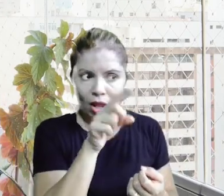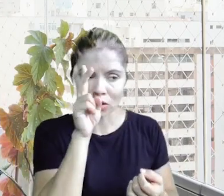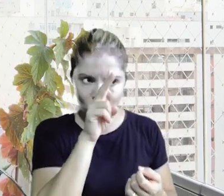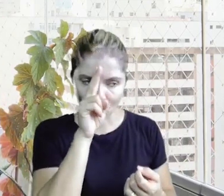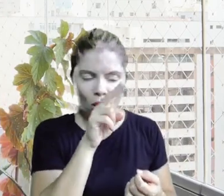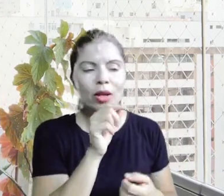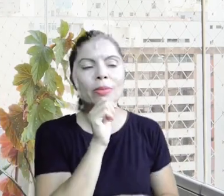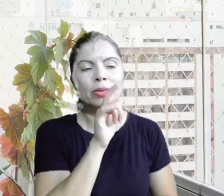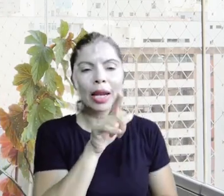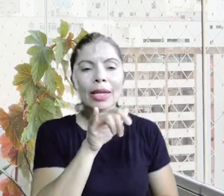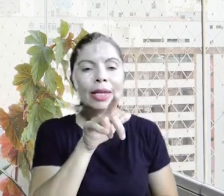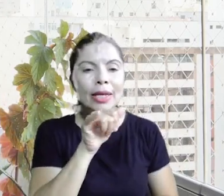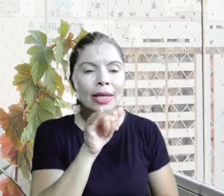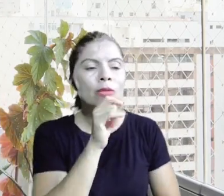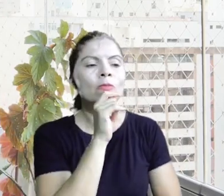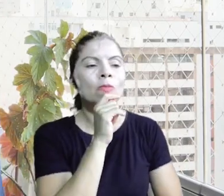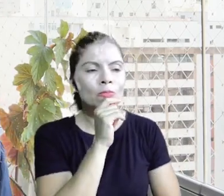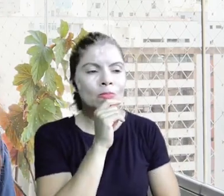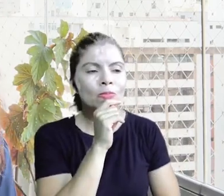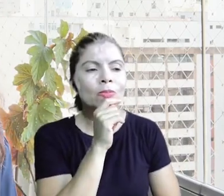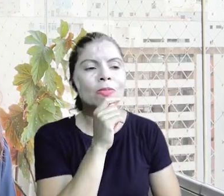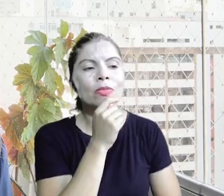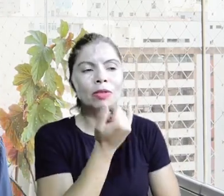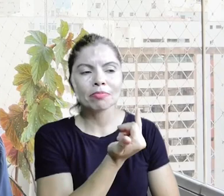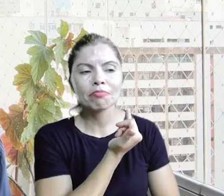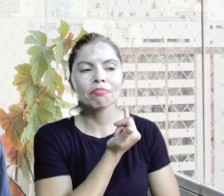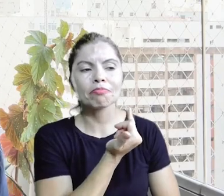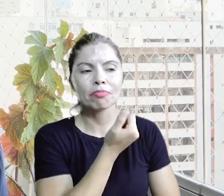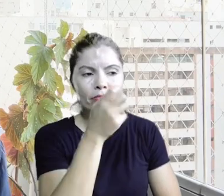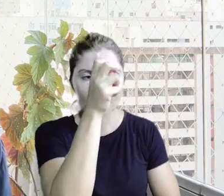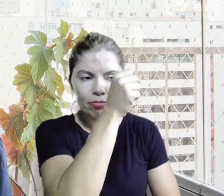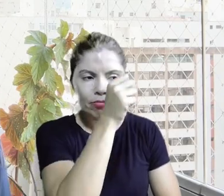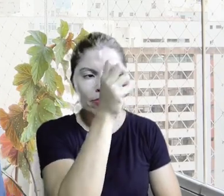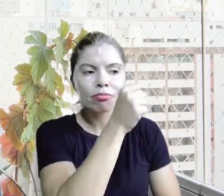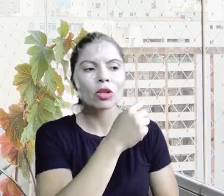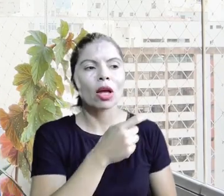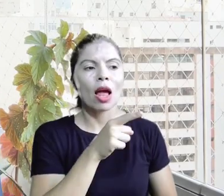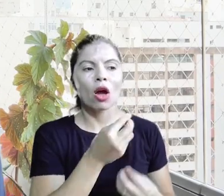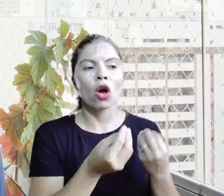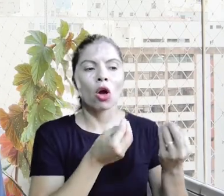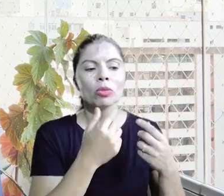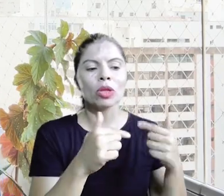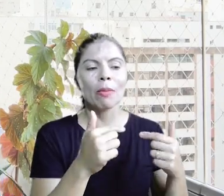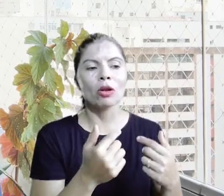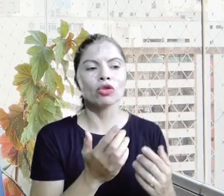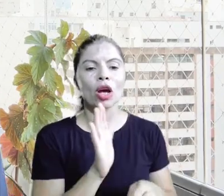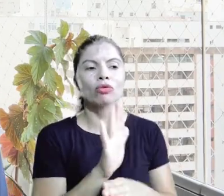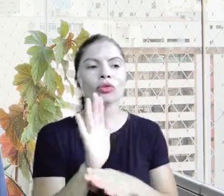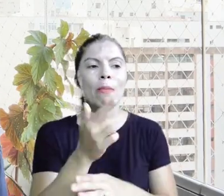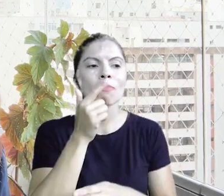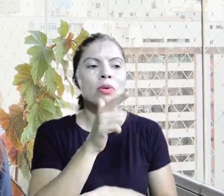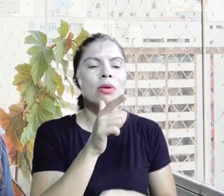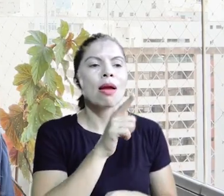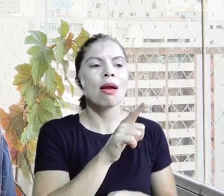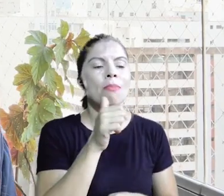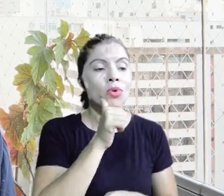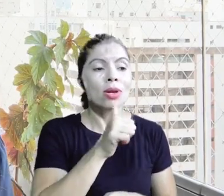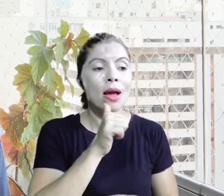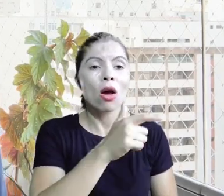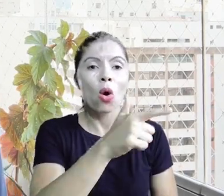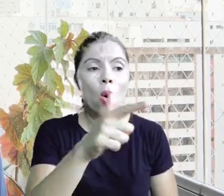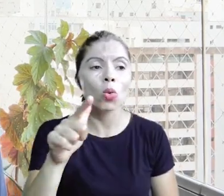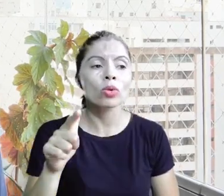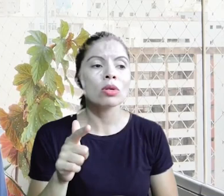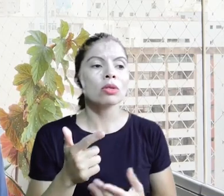a história da Lili, tudo o que ela fez na vestida de saia e qual o propósito que ela traz para as mulheres e o empoderamento, esses encontros que ela faz